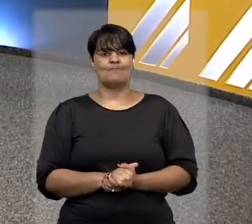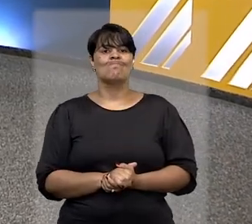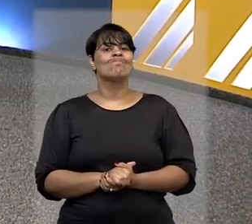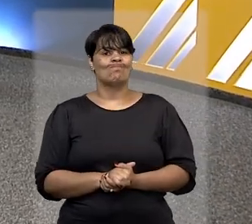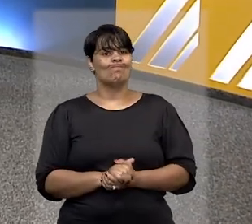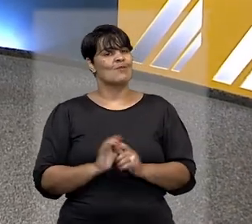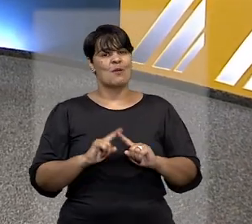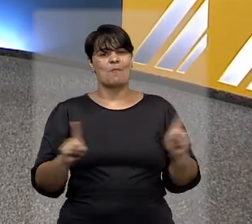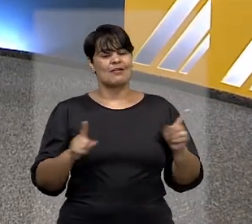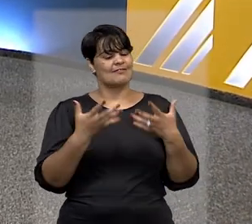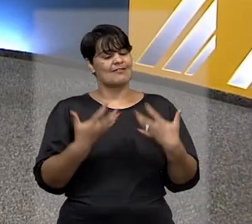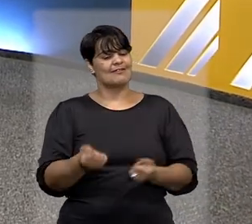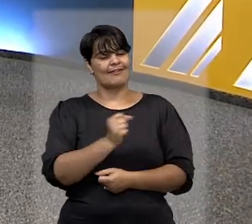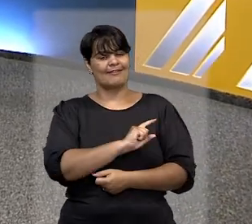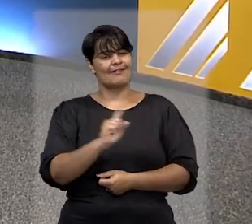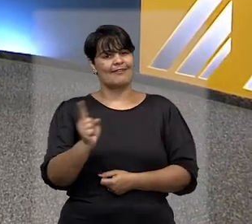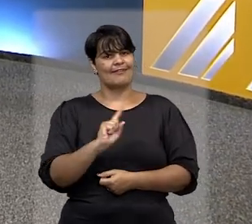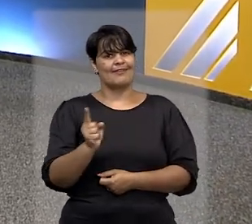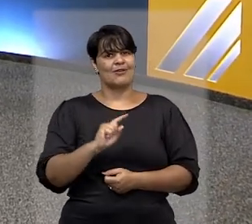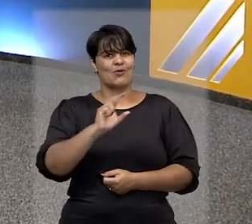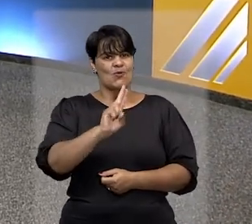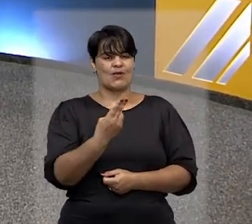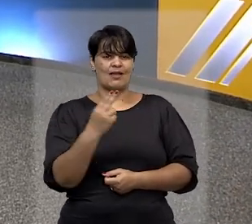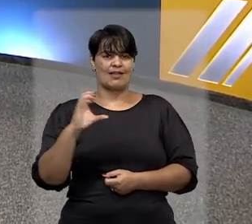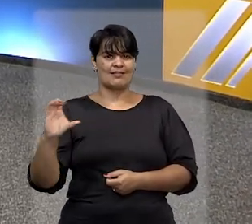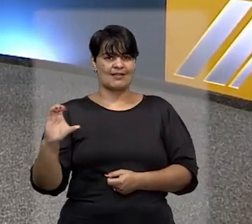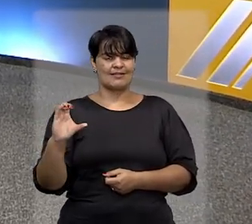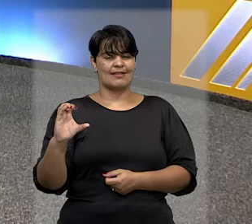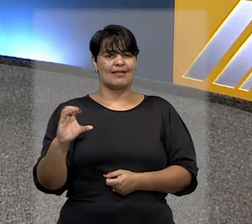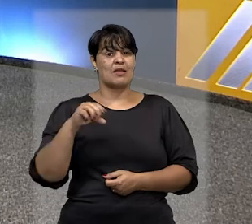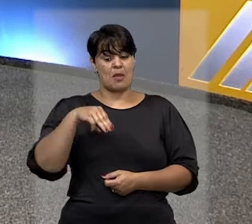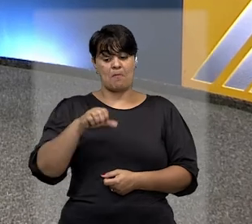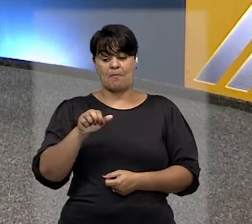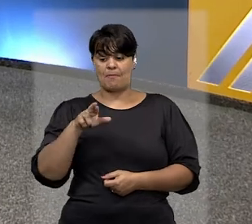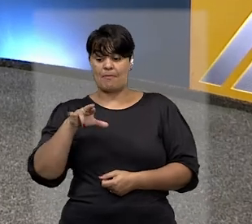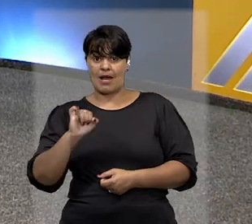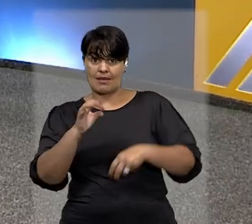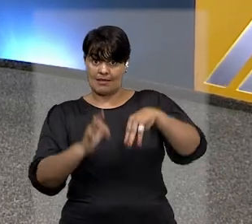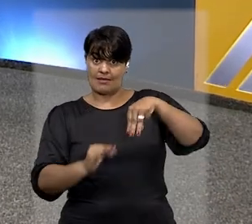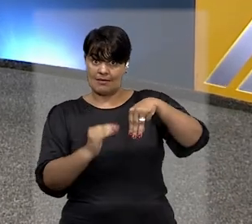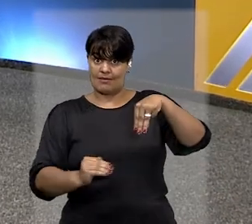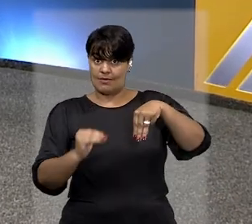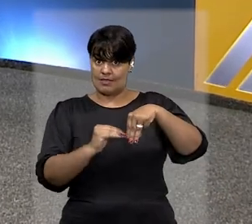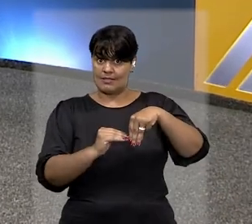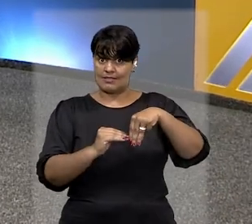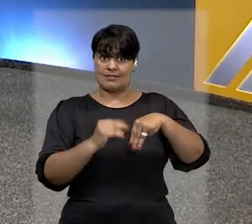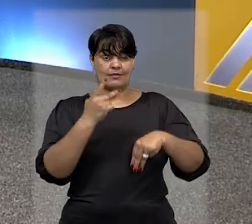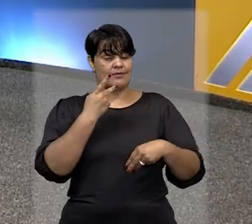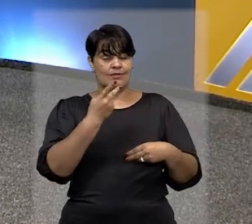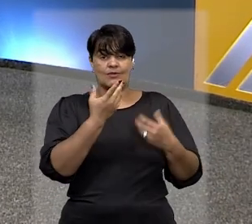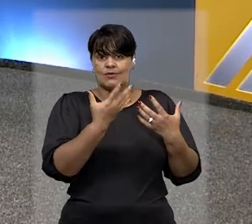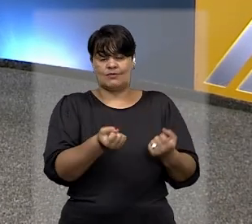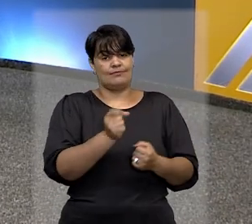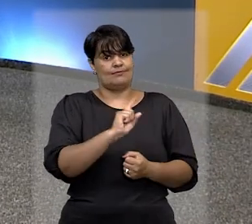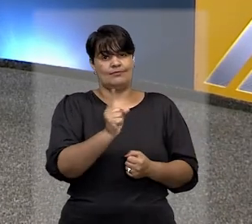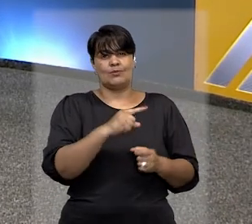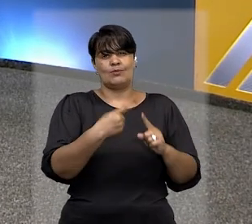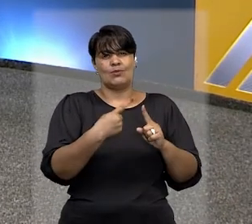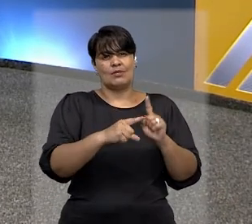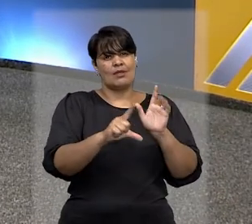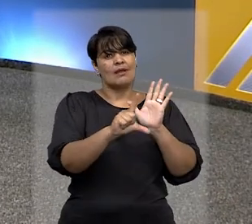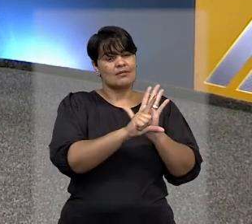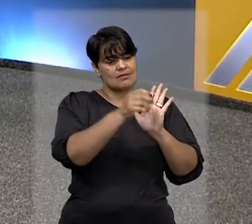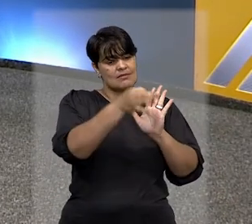indeferido pela ministra Maria Tereza de Assis Moura, com base na legalidade do decreto prisional. Vamos